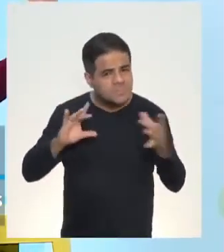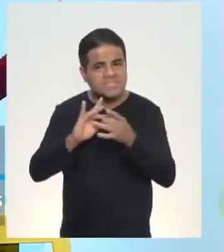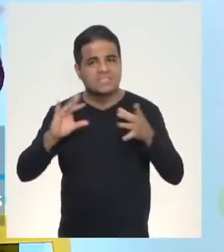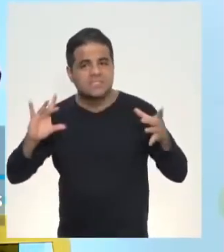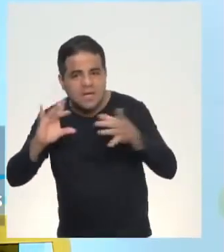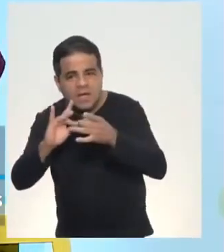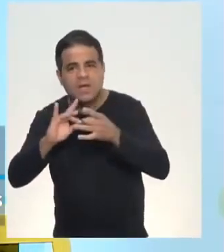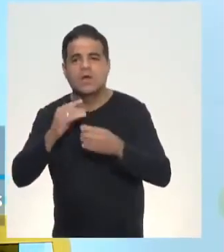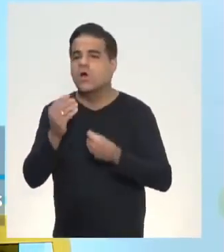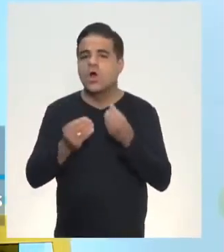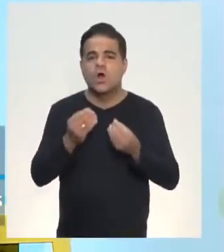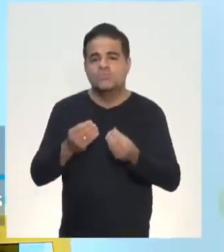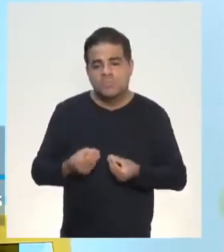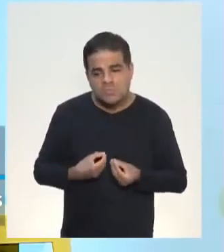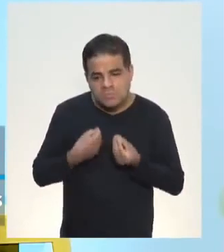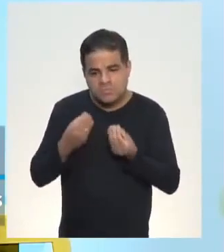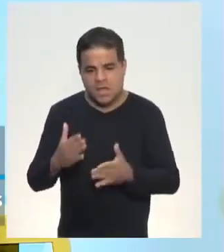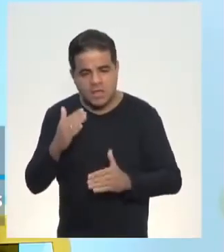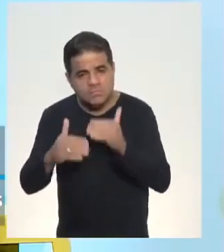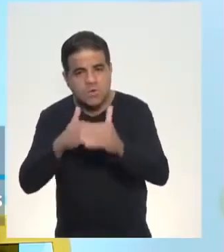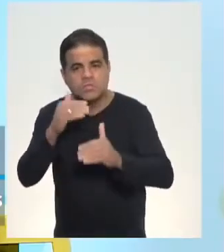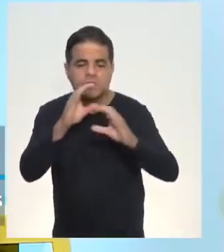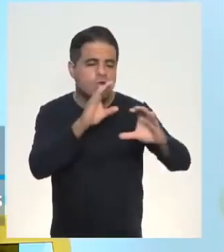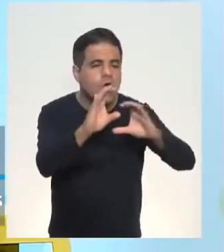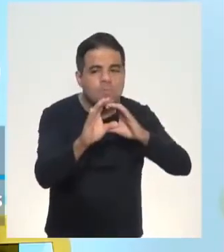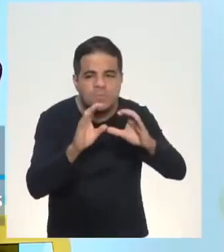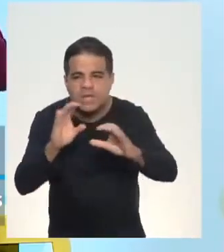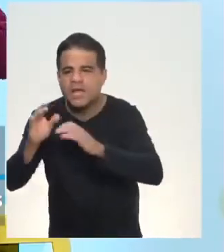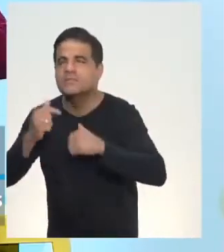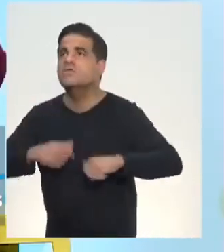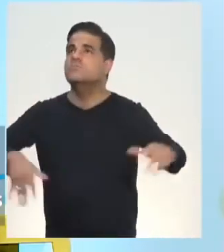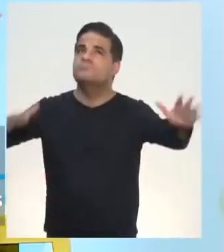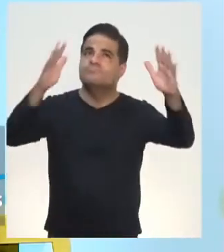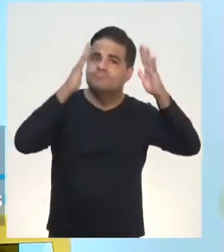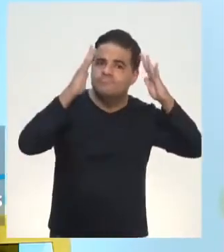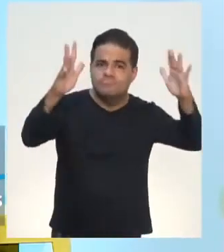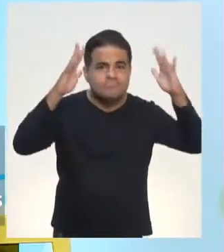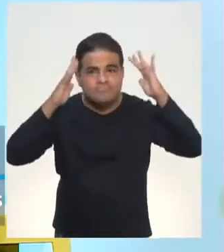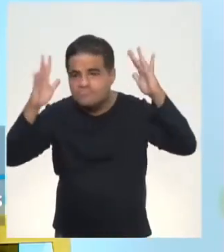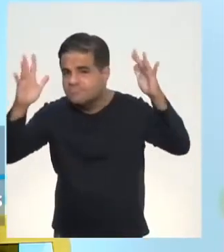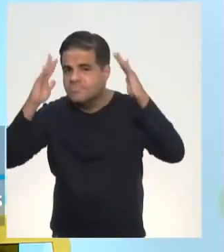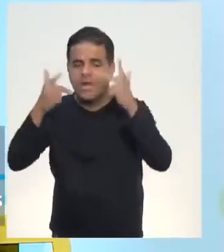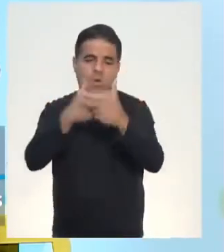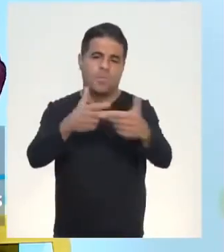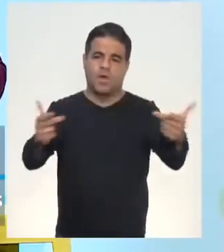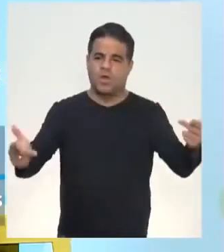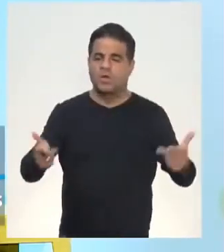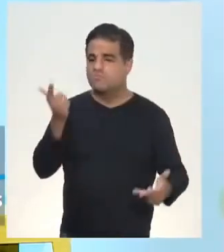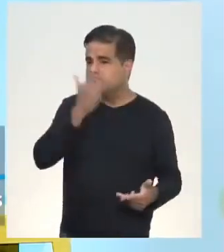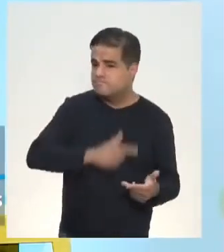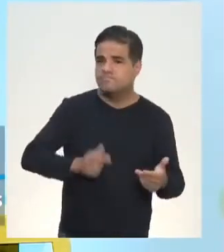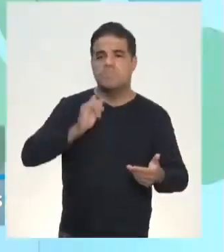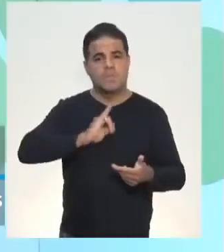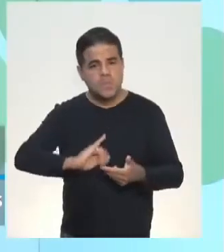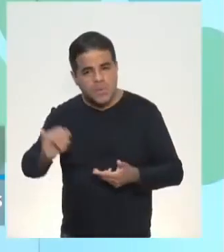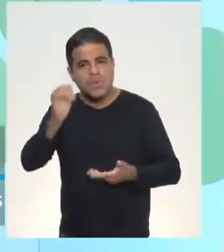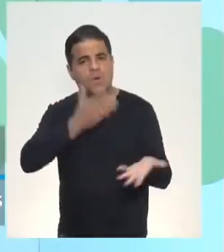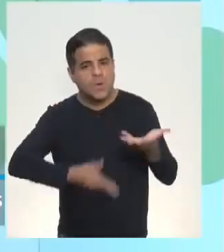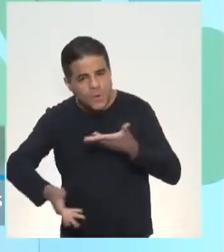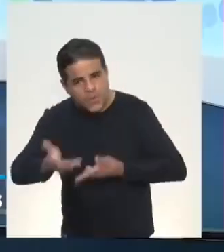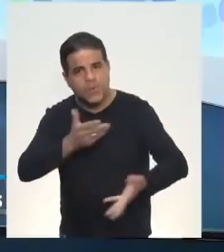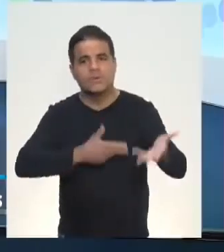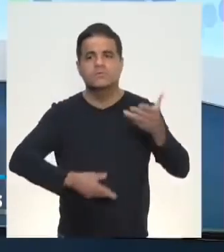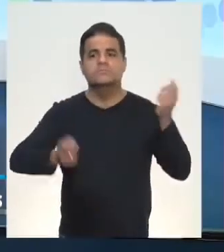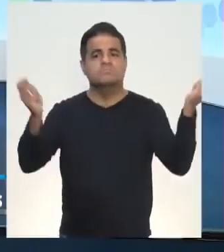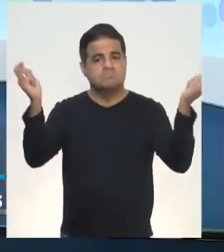linguísticas. Como que se dá esse processo de comunicação para eu pensar uma coisa e acabar dizendo outra. Ah, posso me intermeteu, só mais uma vez. Pode. Porque